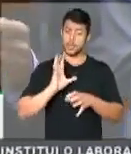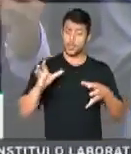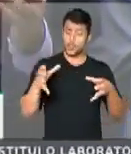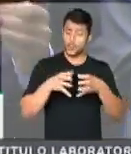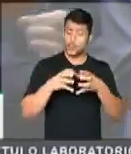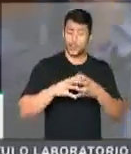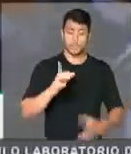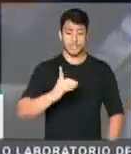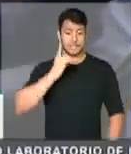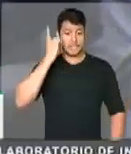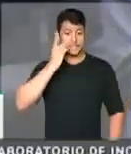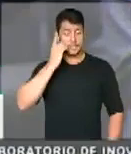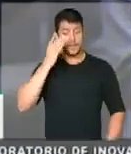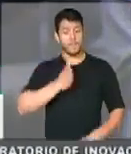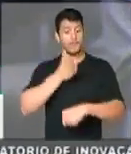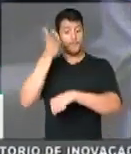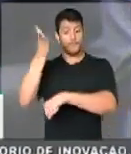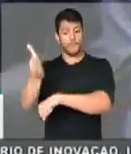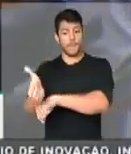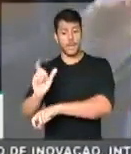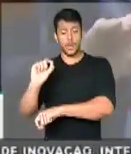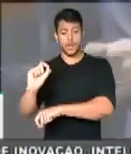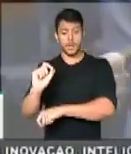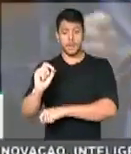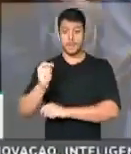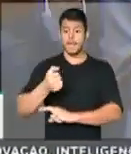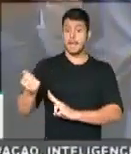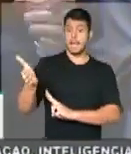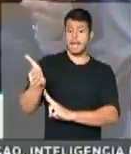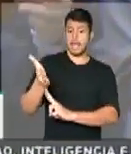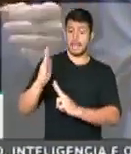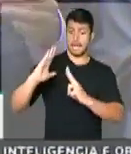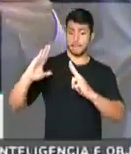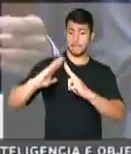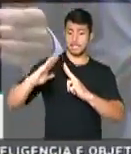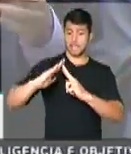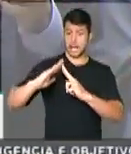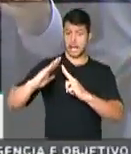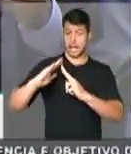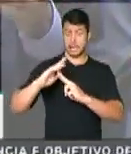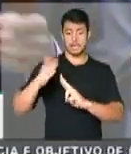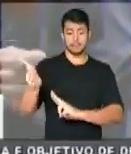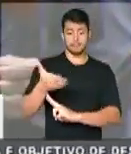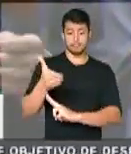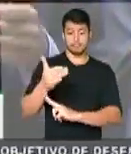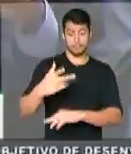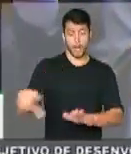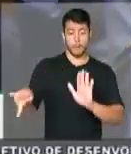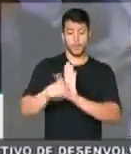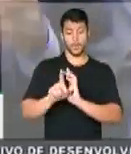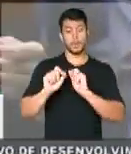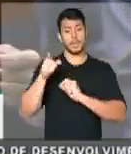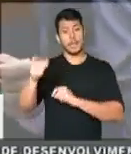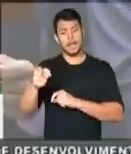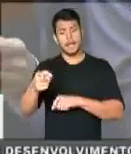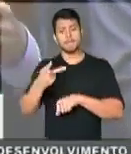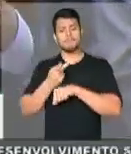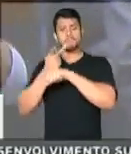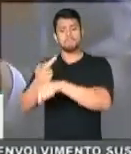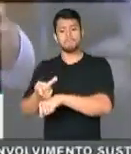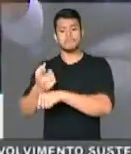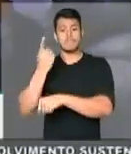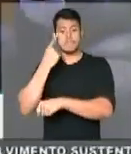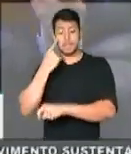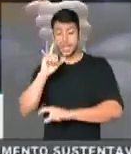deputados, para que a gente fosse na Embaixada da Rússia no Brasil, e fosse também no Ministério das Relações Exteriores, para que alguma providência seja